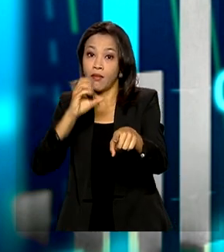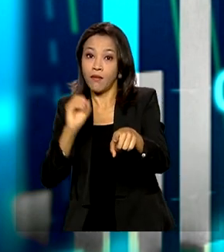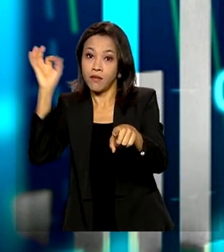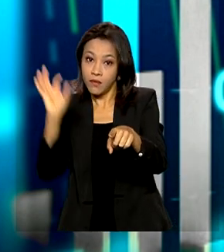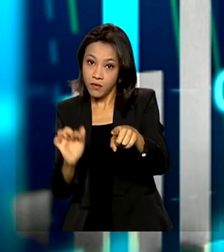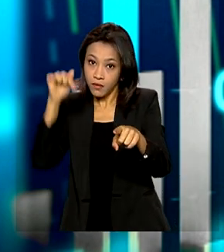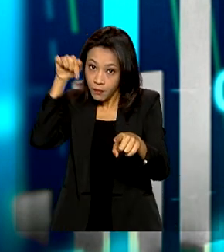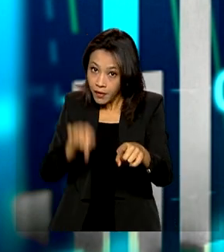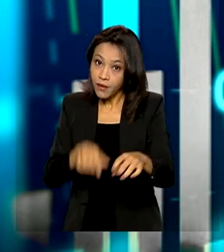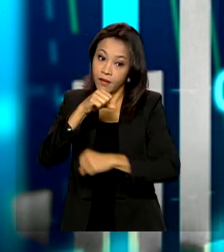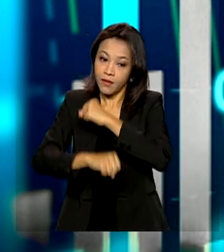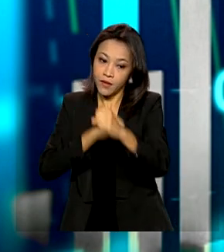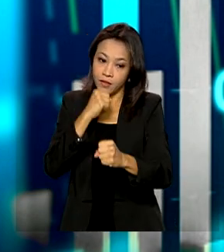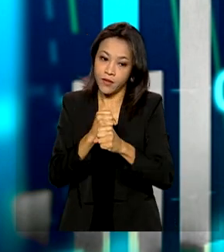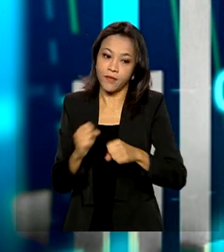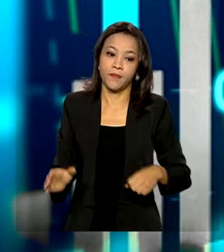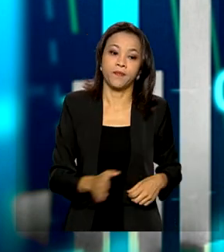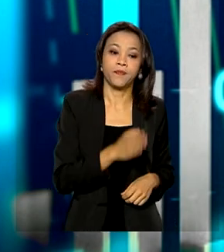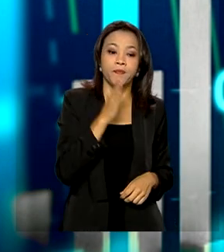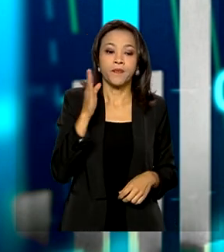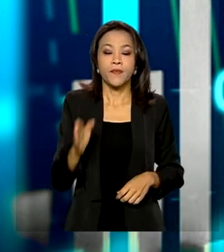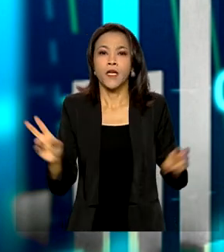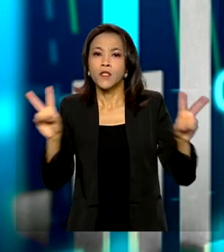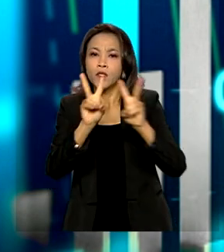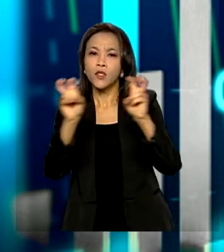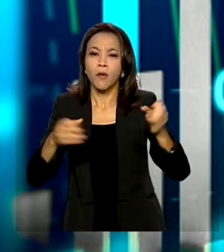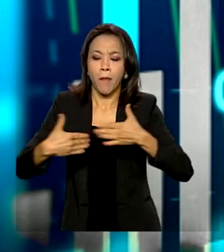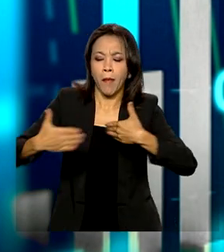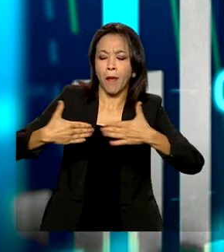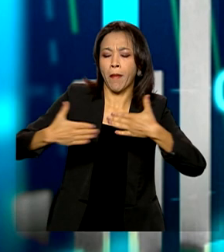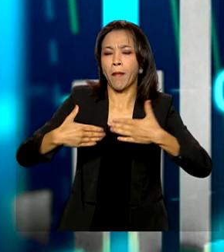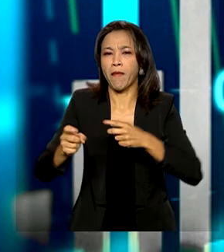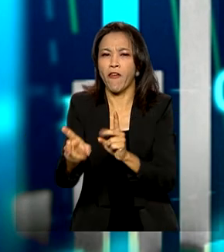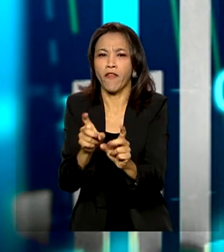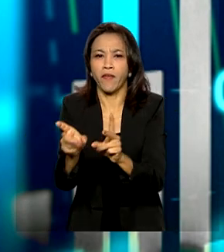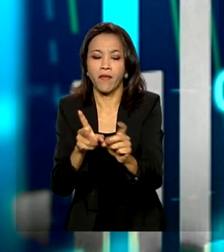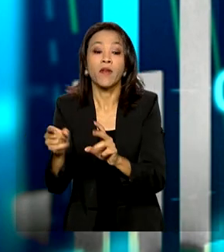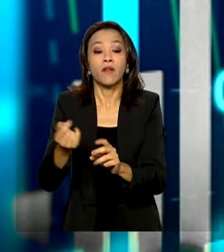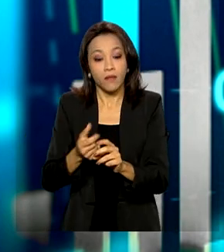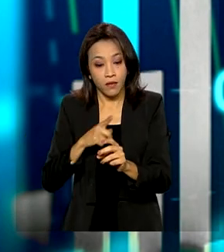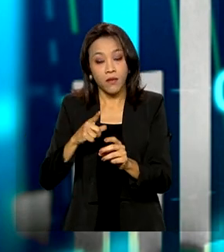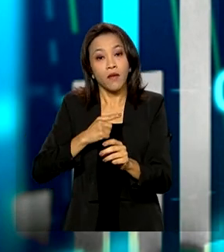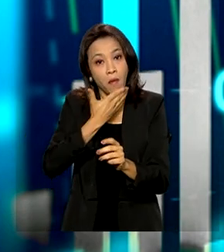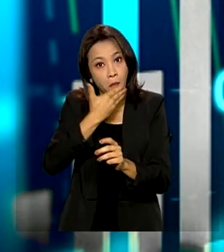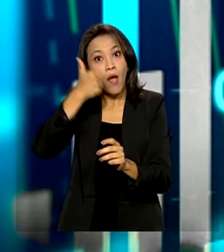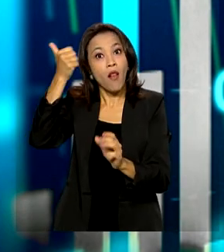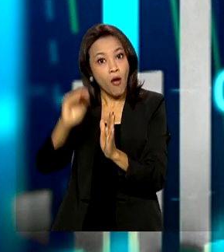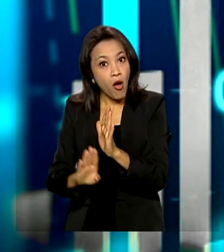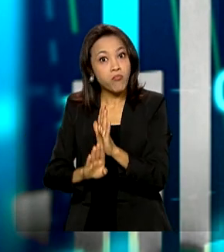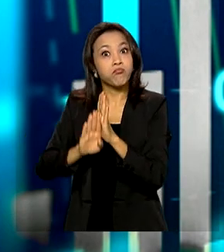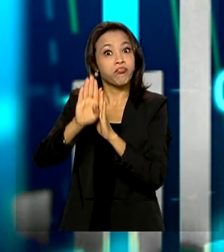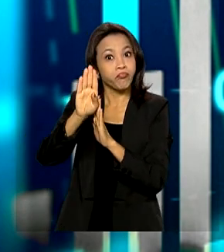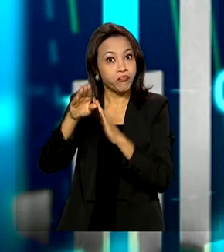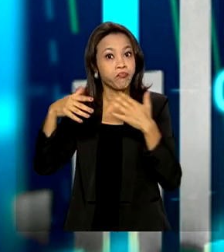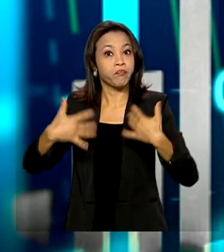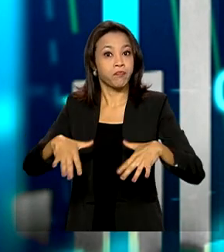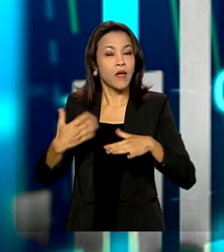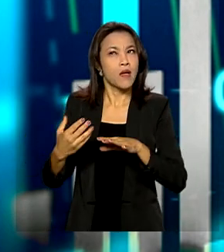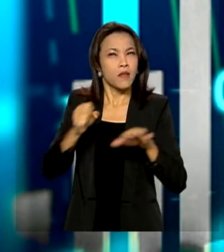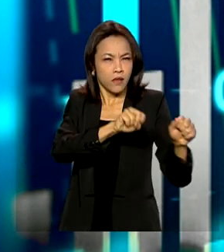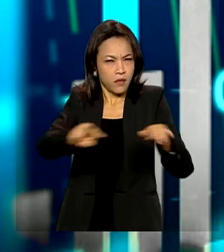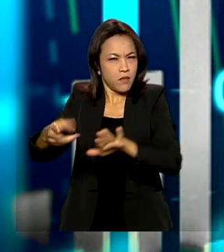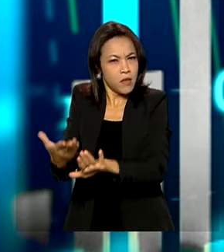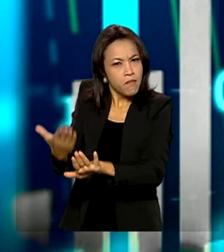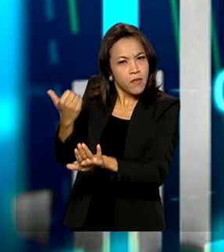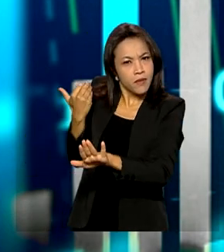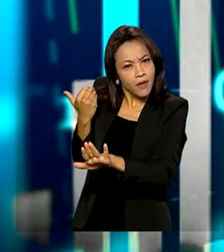2022. Em relação à balança comercial, também houve uma melhoria de expectativas em relação ao superávit. Até a semana passada,